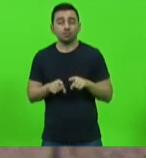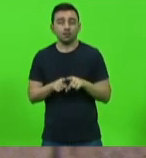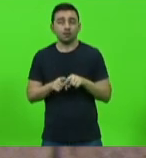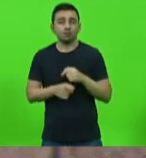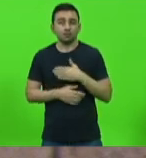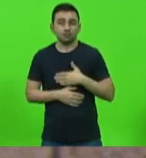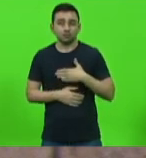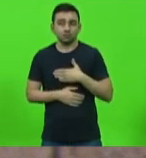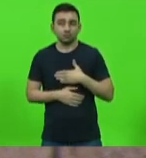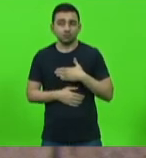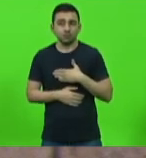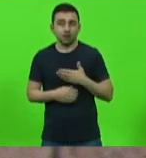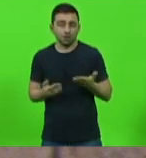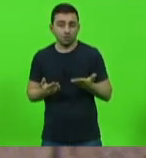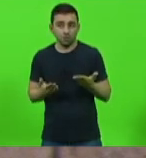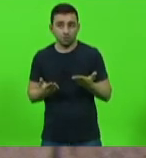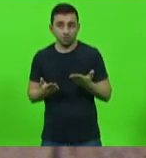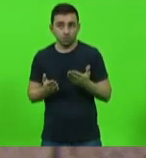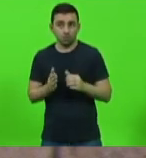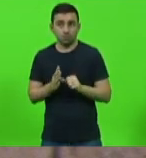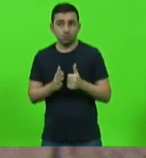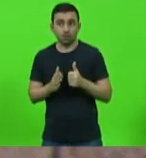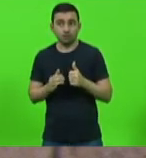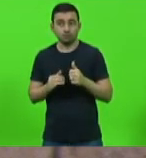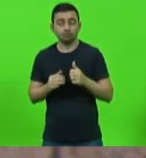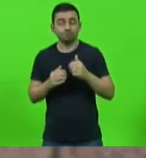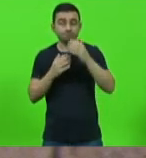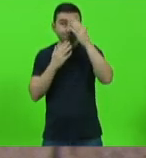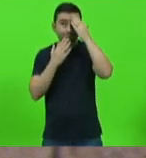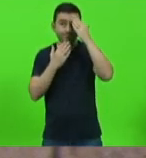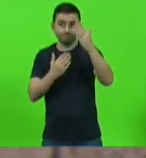em primeira mão, agradecendo aqui